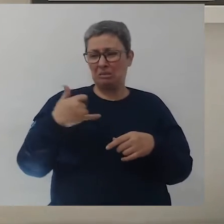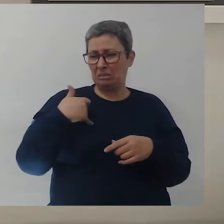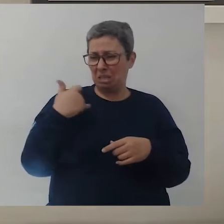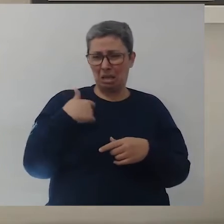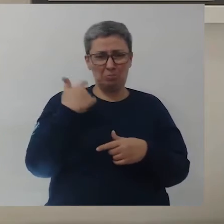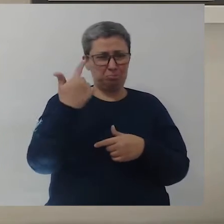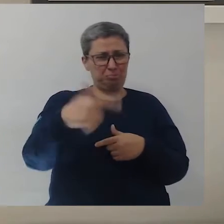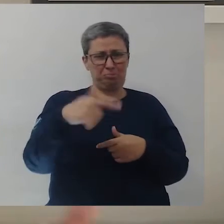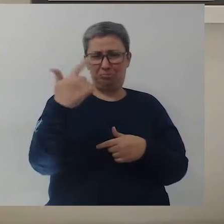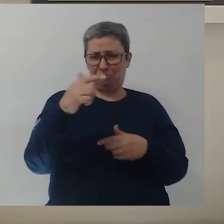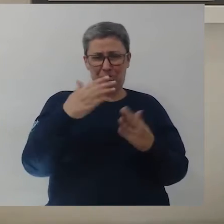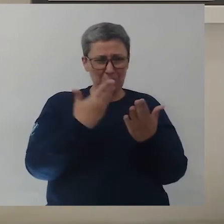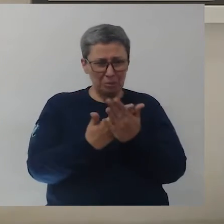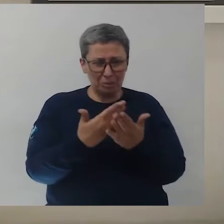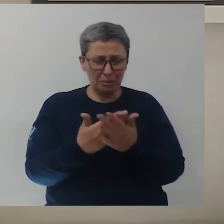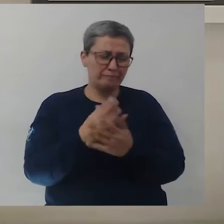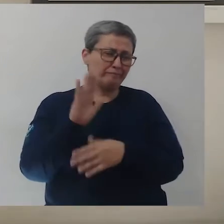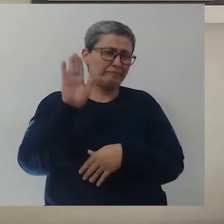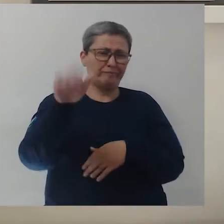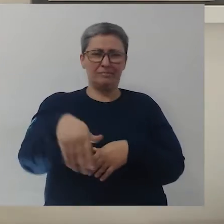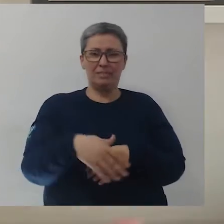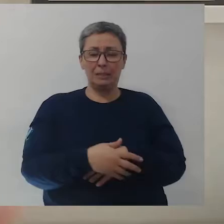tem mais idade pra estudar,